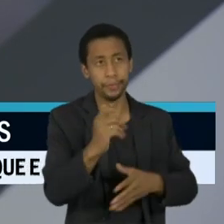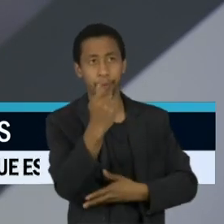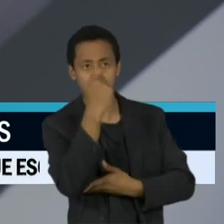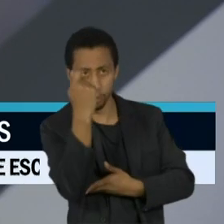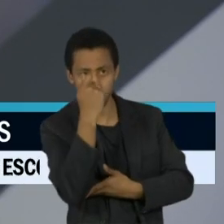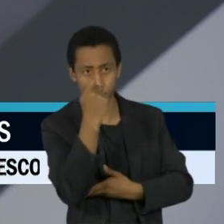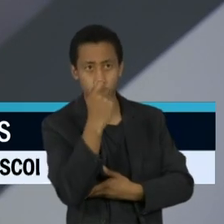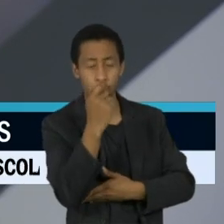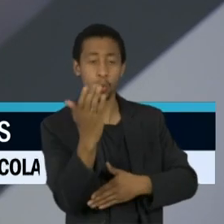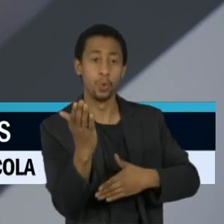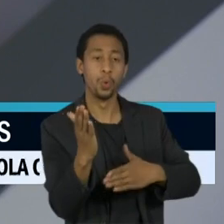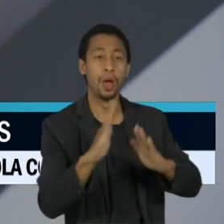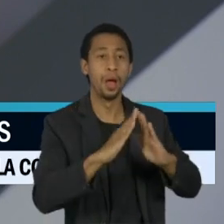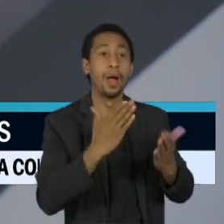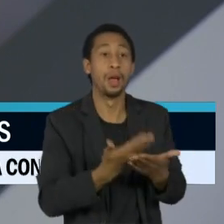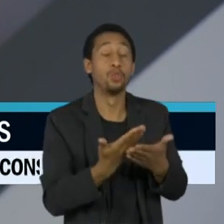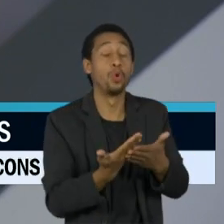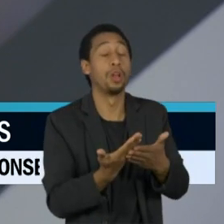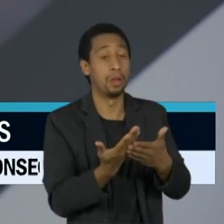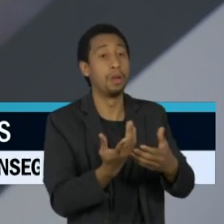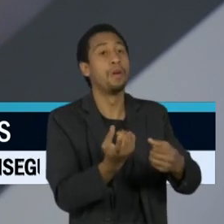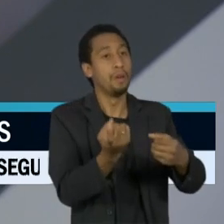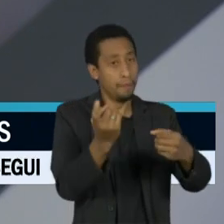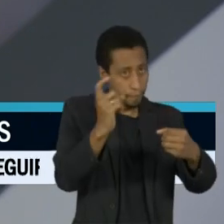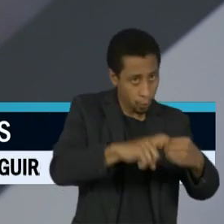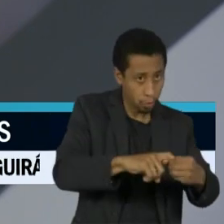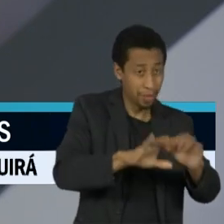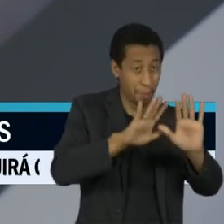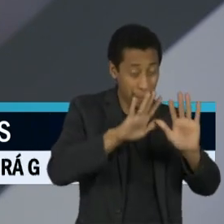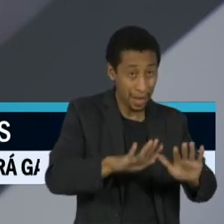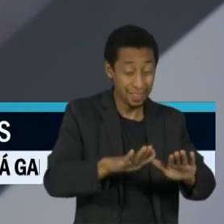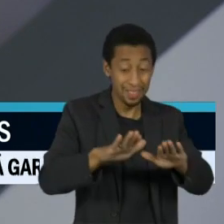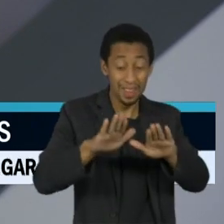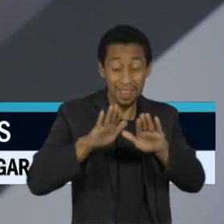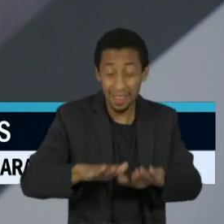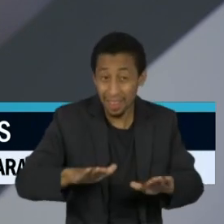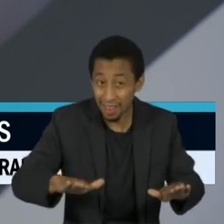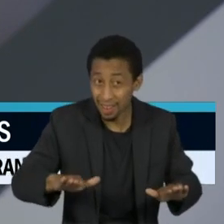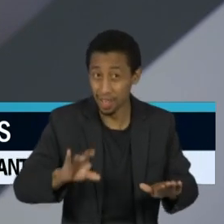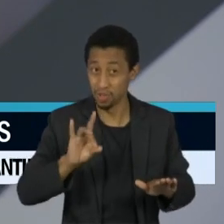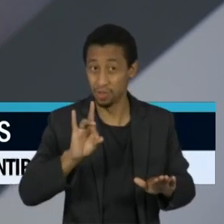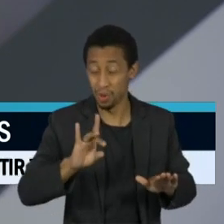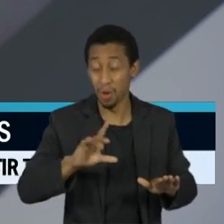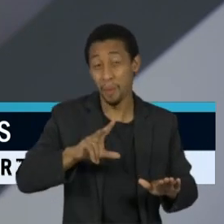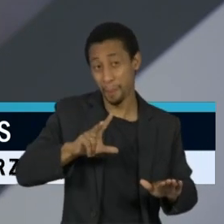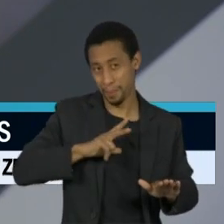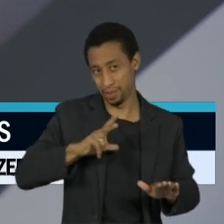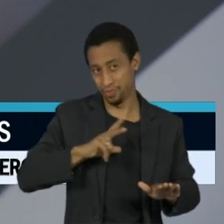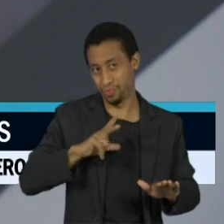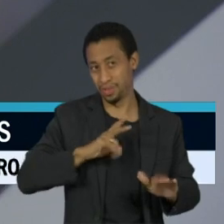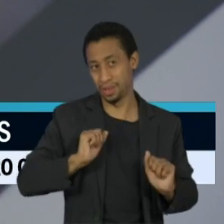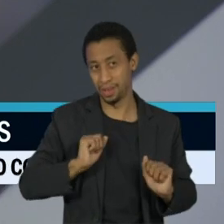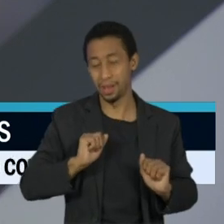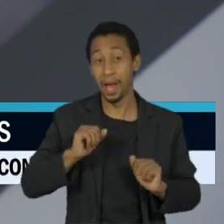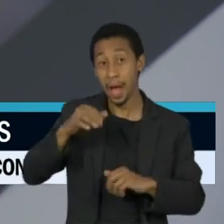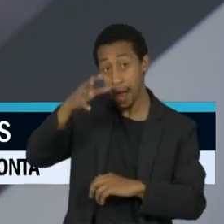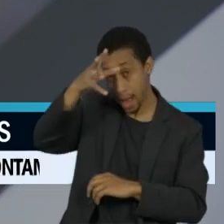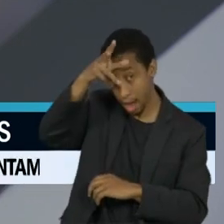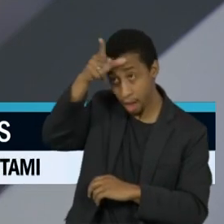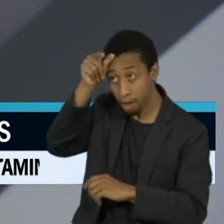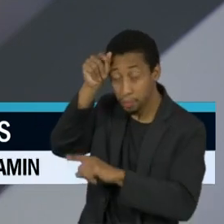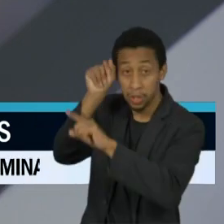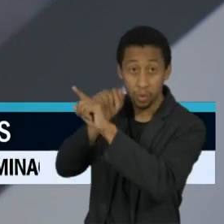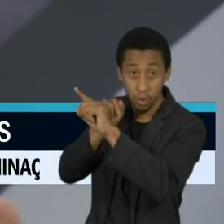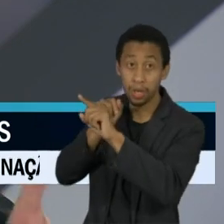a educação infantil, escola particular. Outros lugares, o Amazonas voltou um